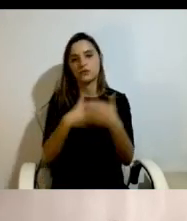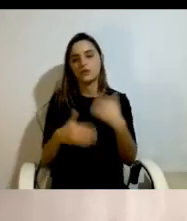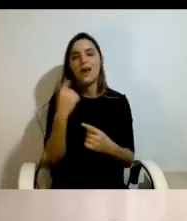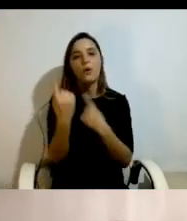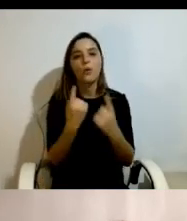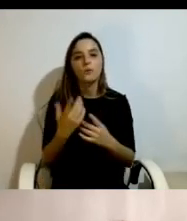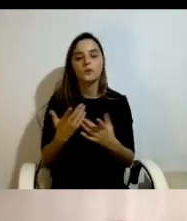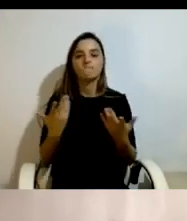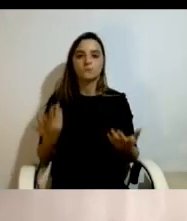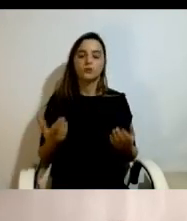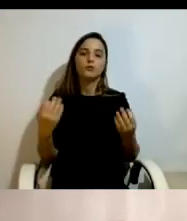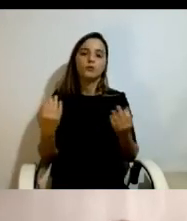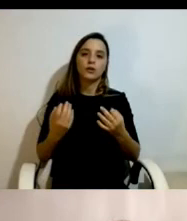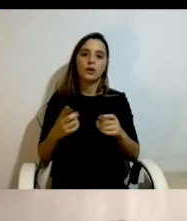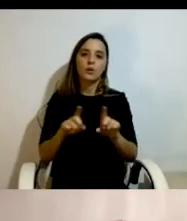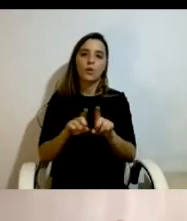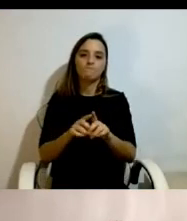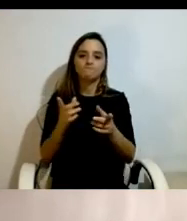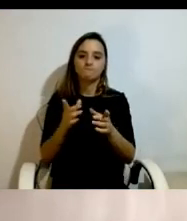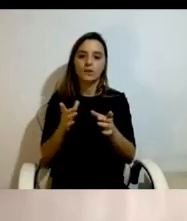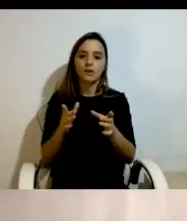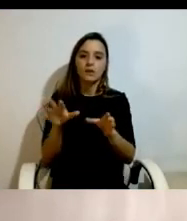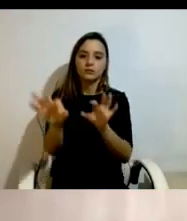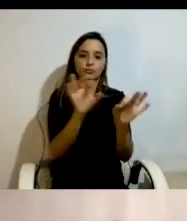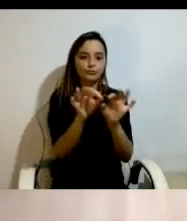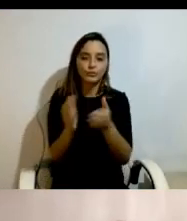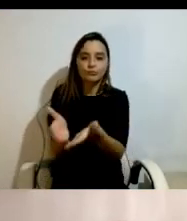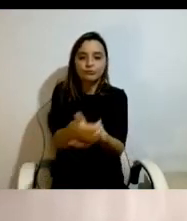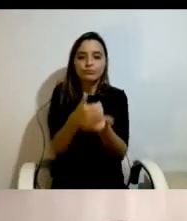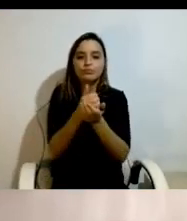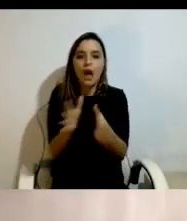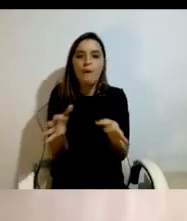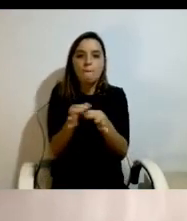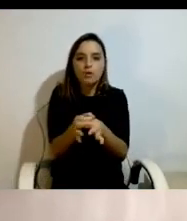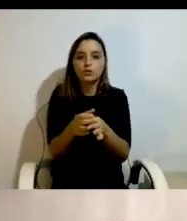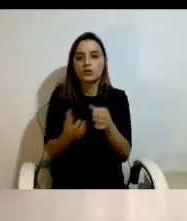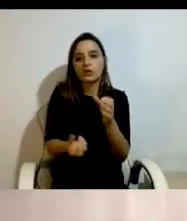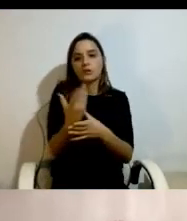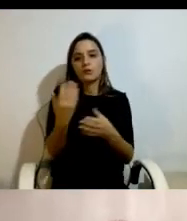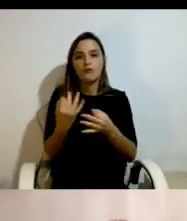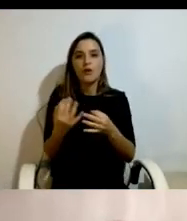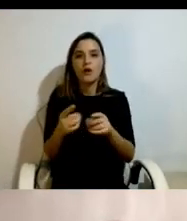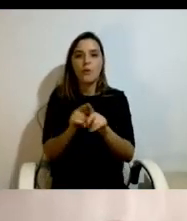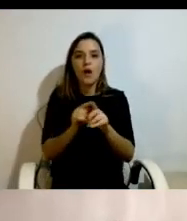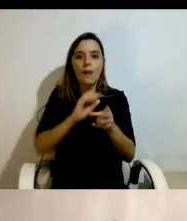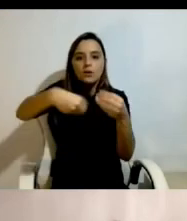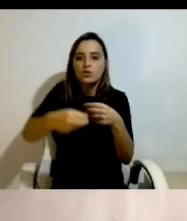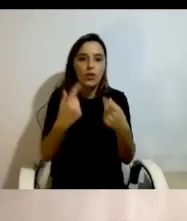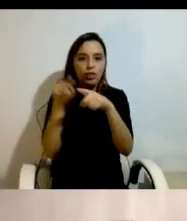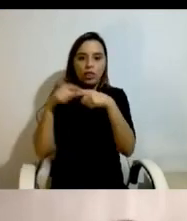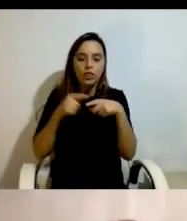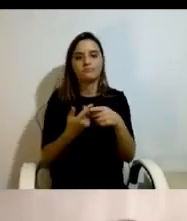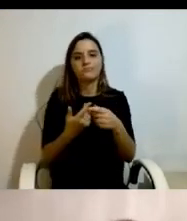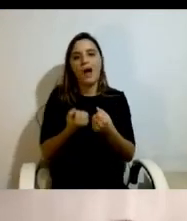da amostra que foi construída, não permite testarmos vários cenários